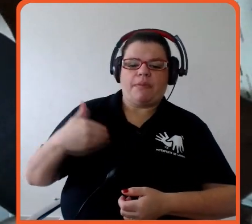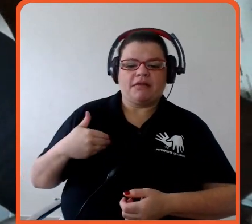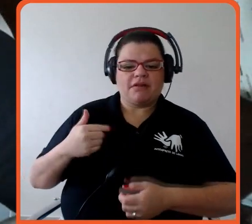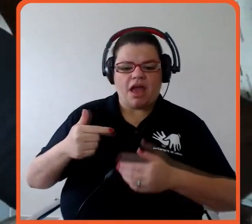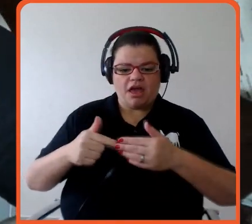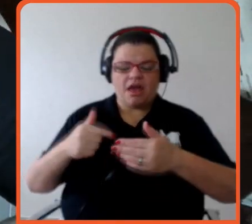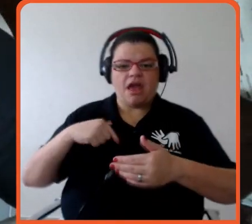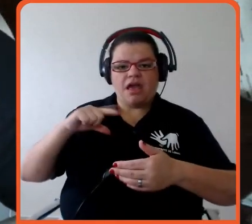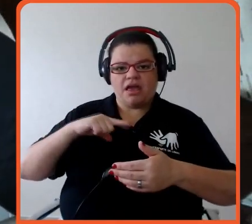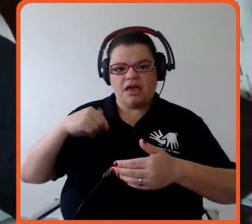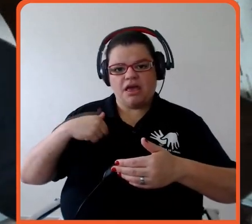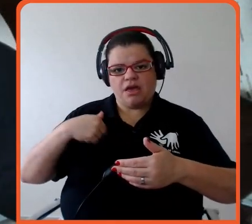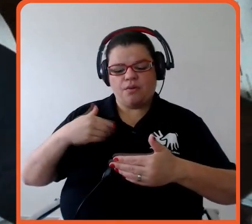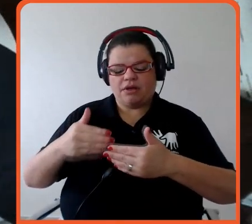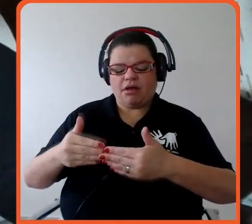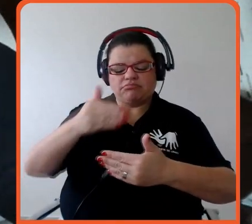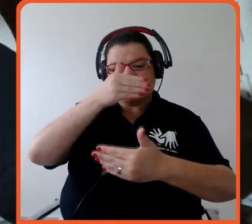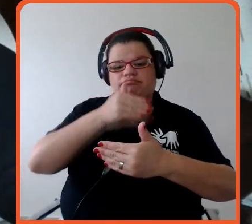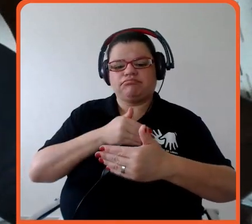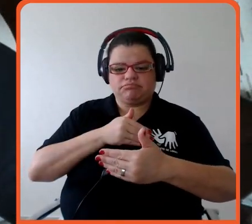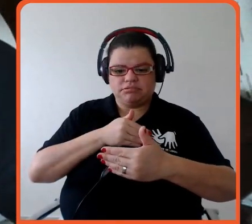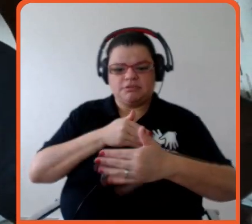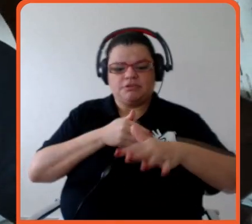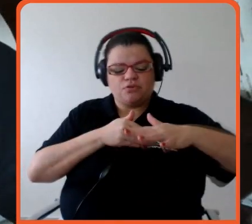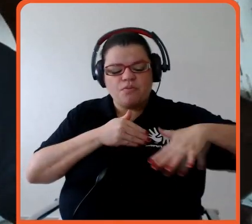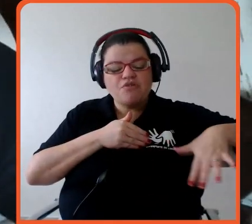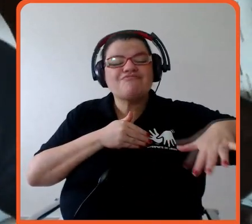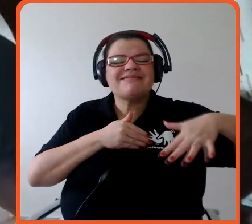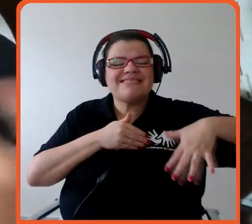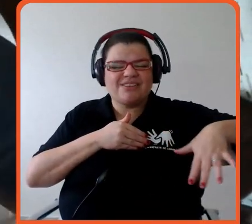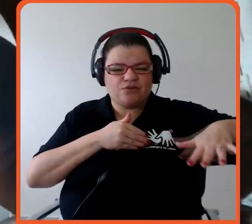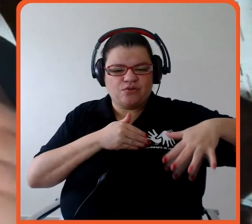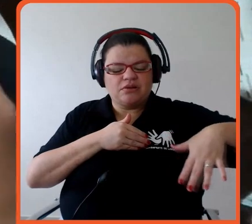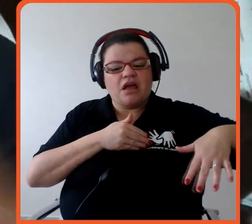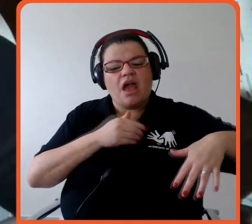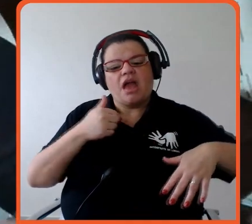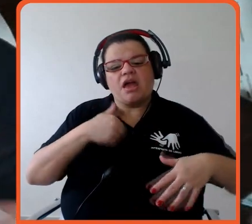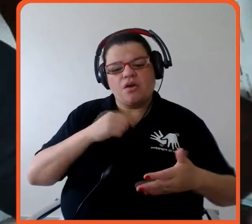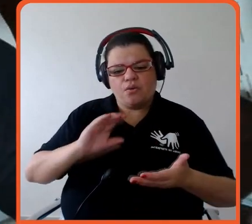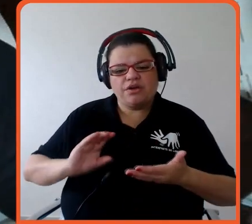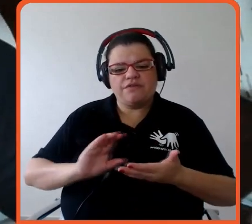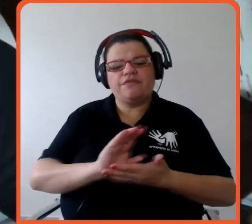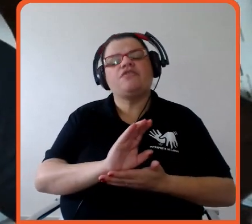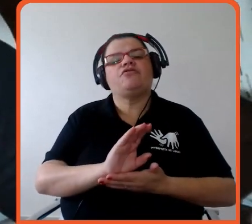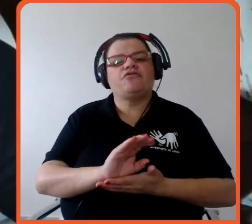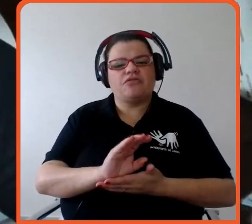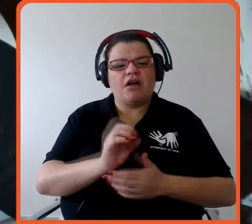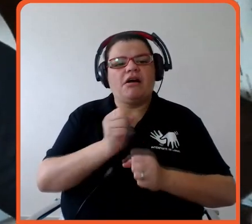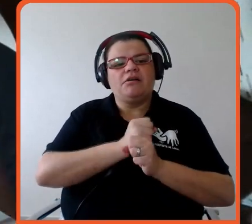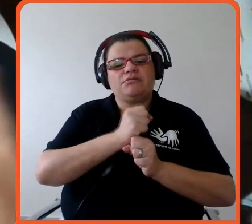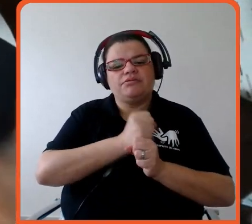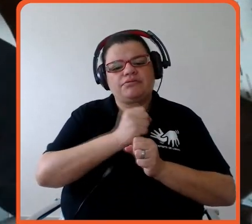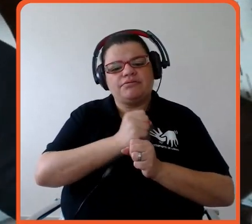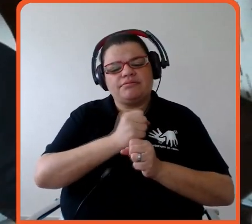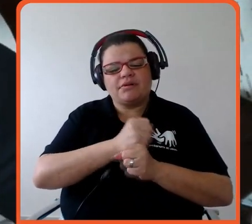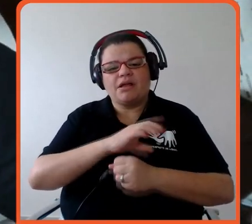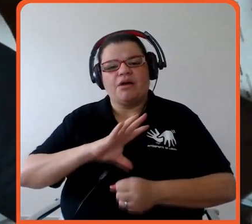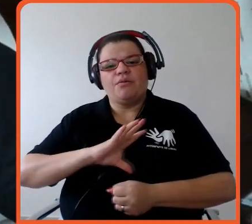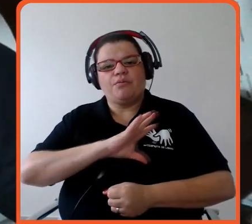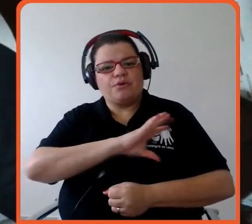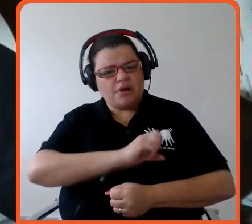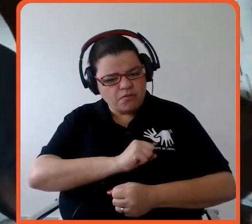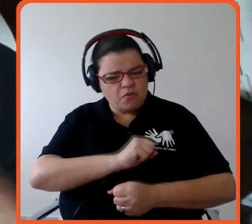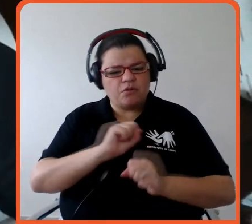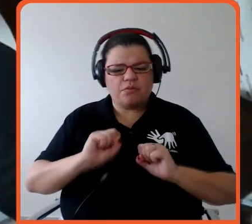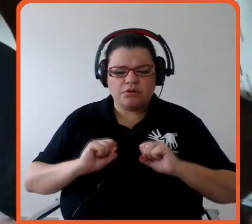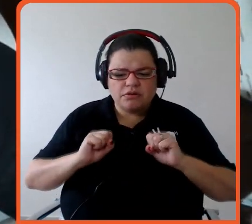nesse meu setor aqui, investindo ainda por muitas décadas já e por amor à causa, por propósito,